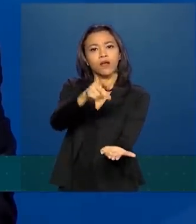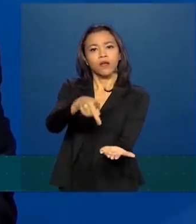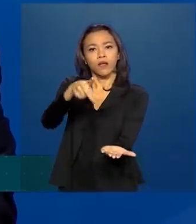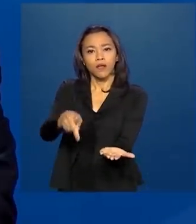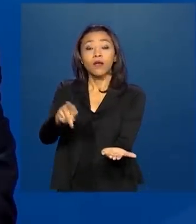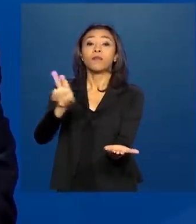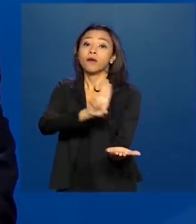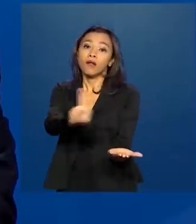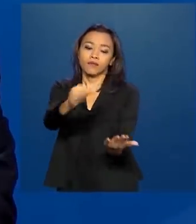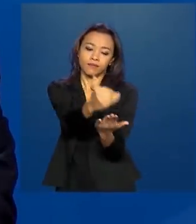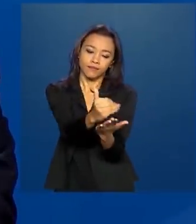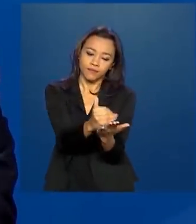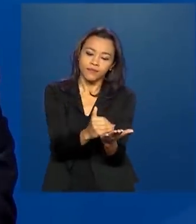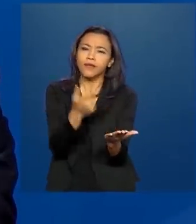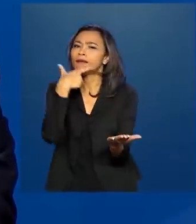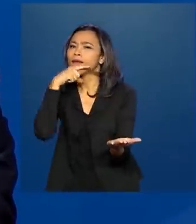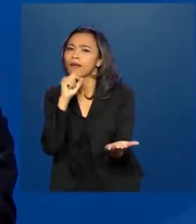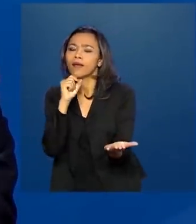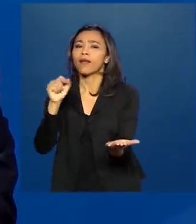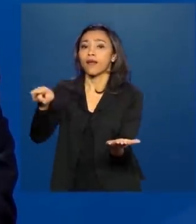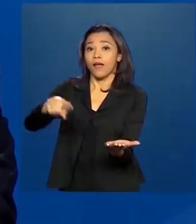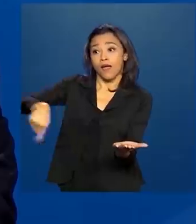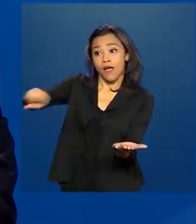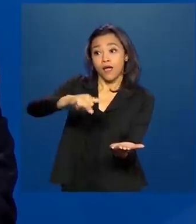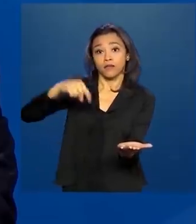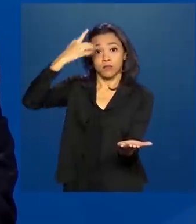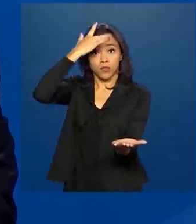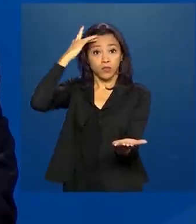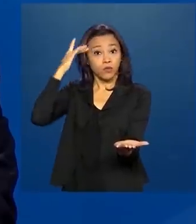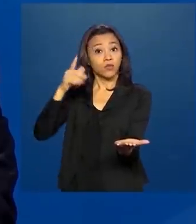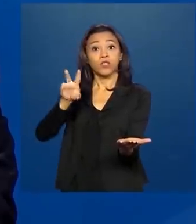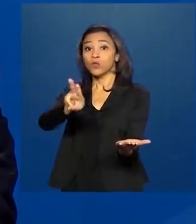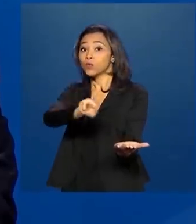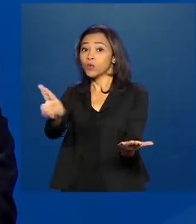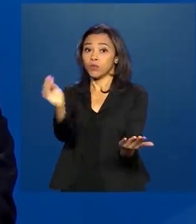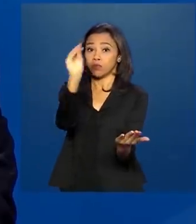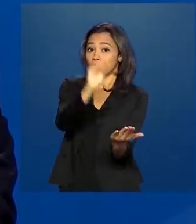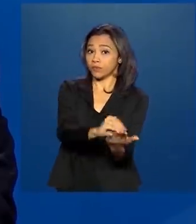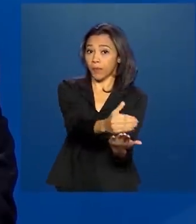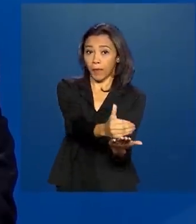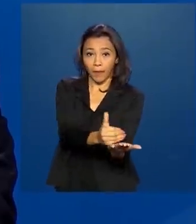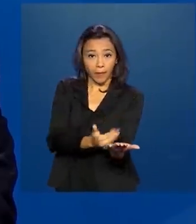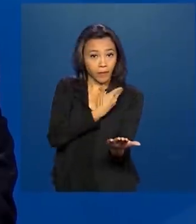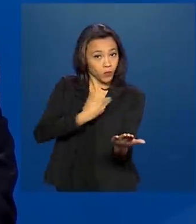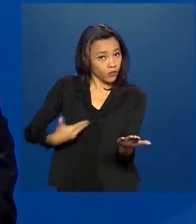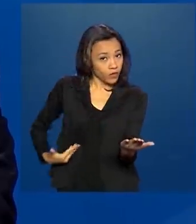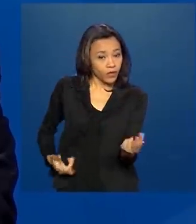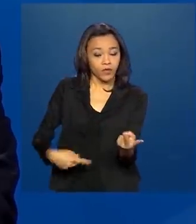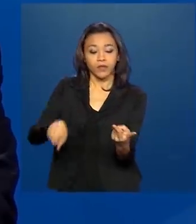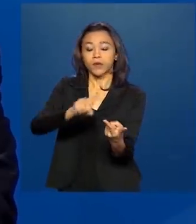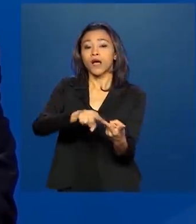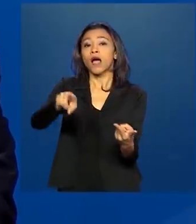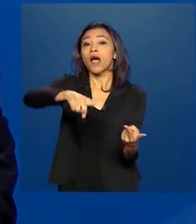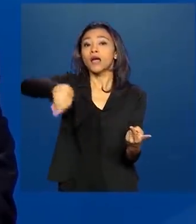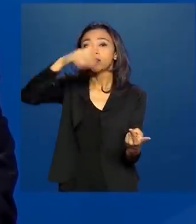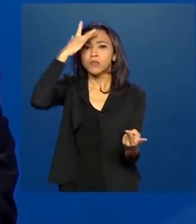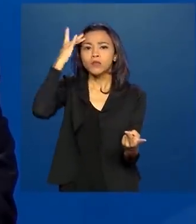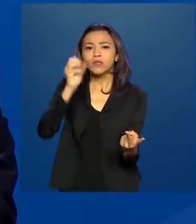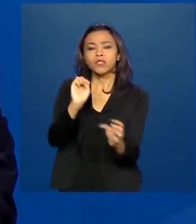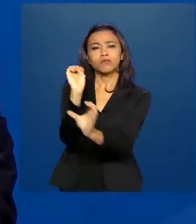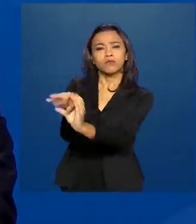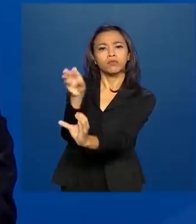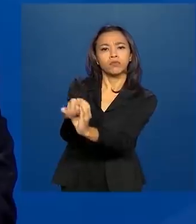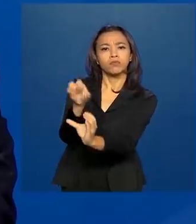São os informais que não estão no Cadastro Único, os contribuinte individual ao